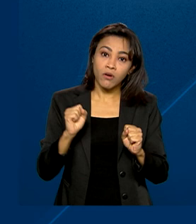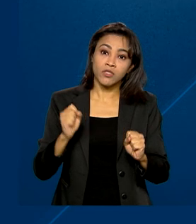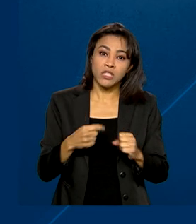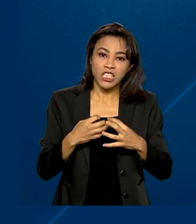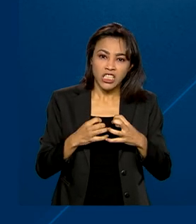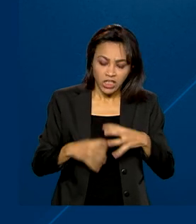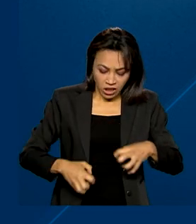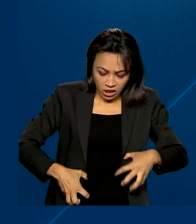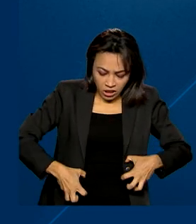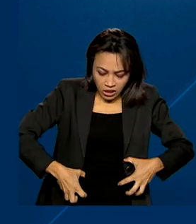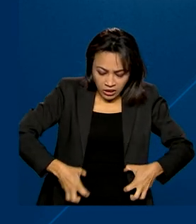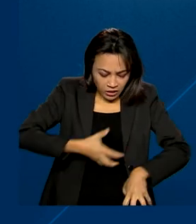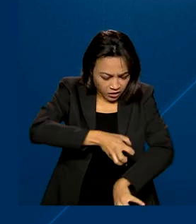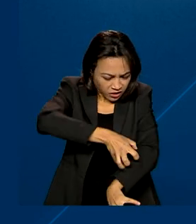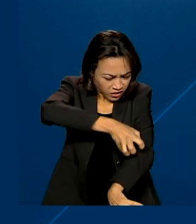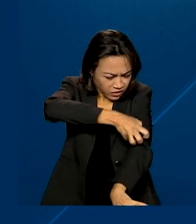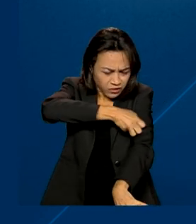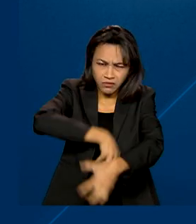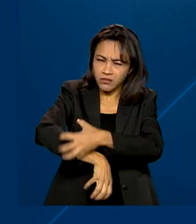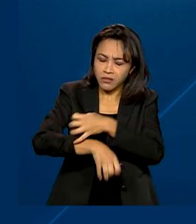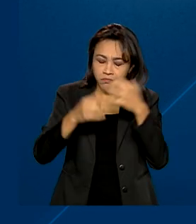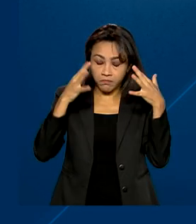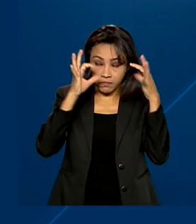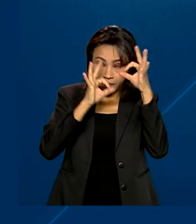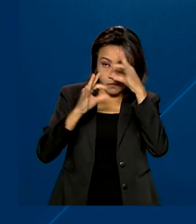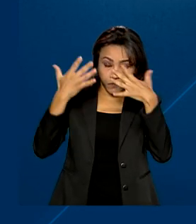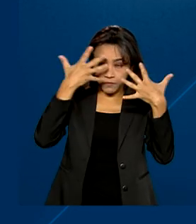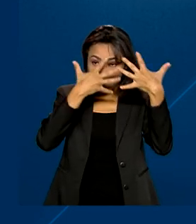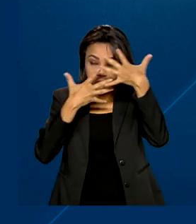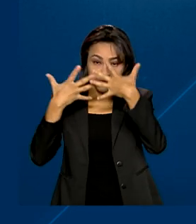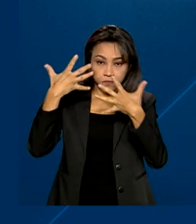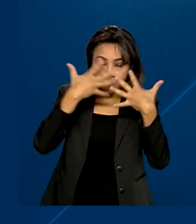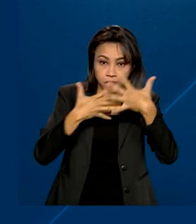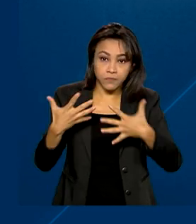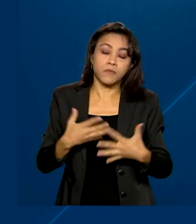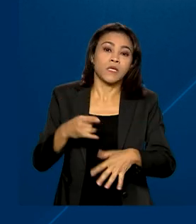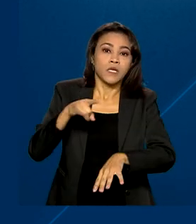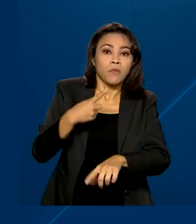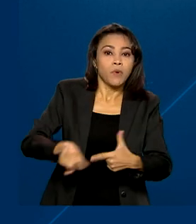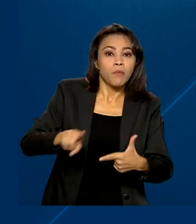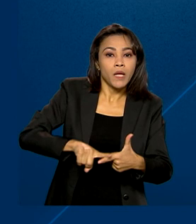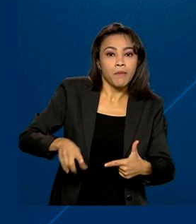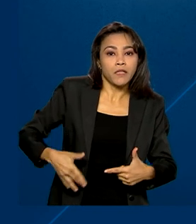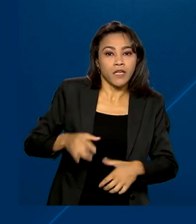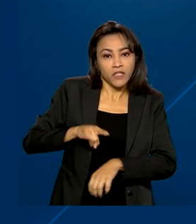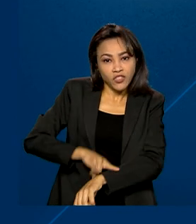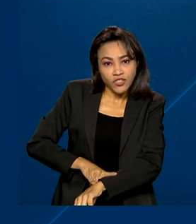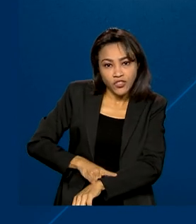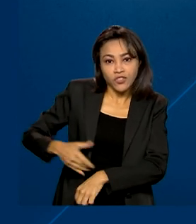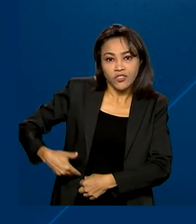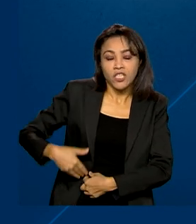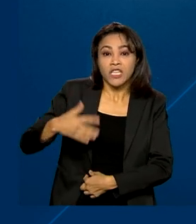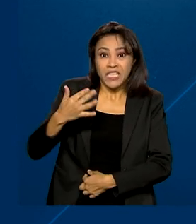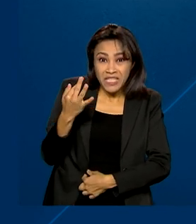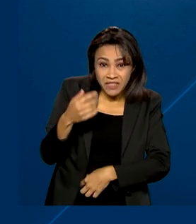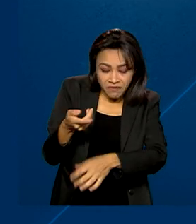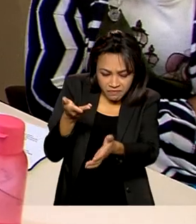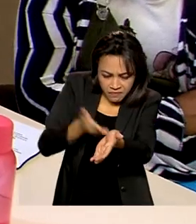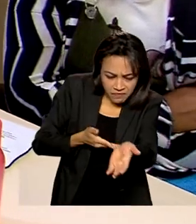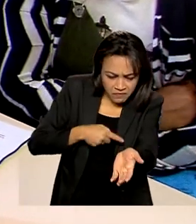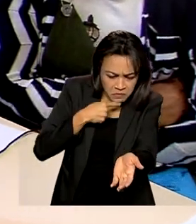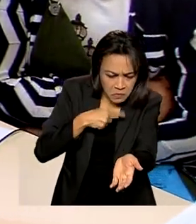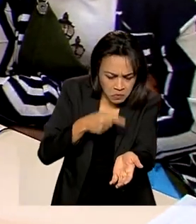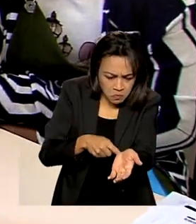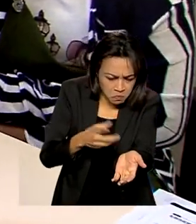formigamento nos pés e mãos, visão turva, infecções na bexiga e rins e feridas que demoram a cicatrizar.